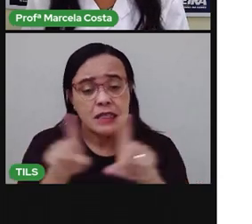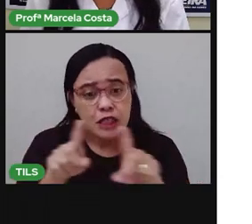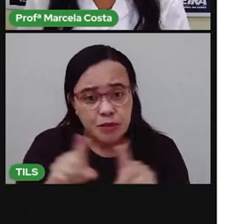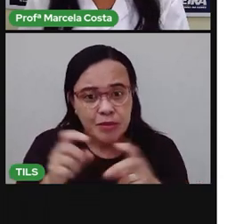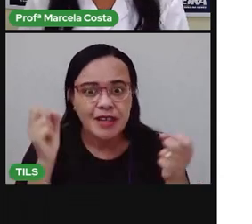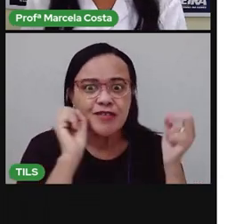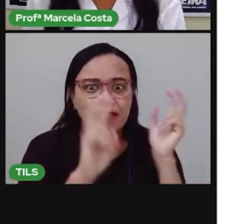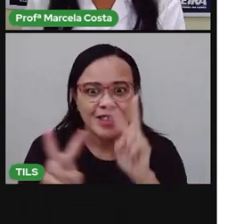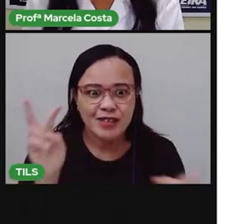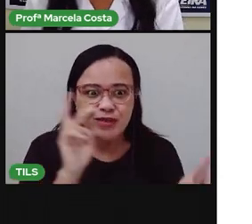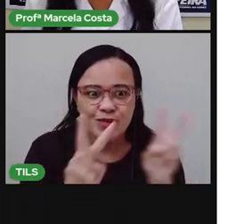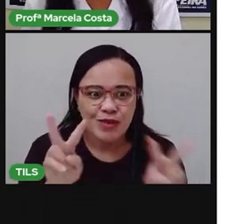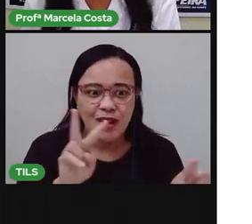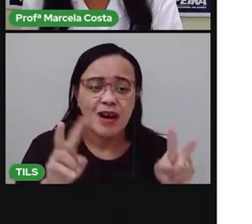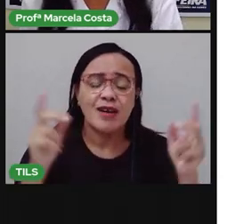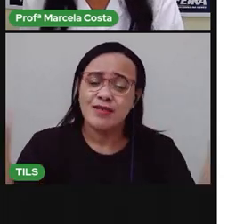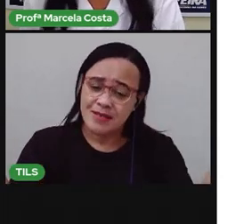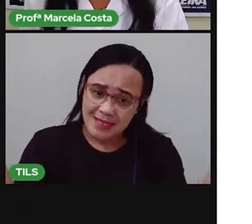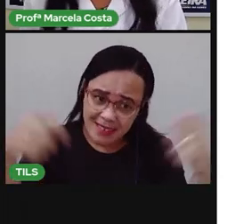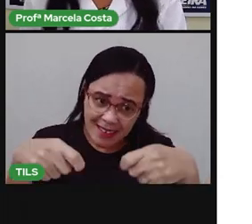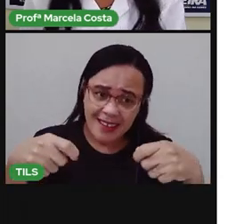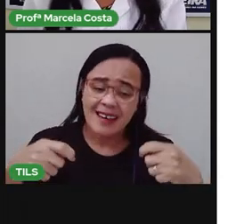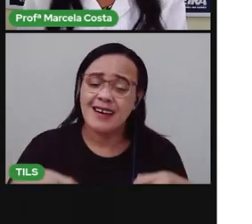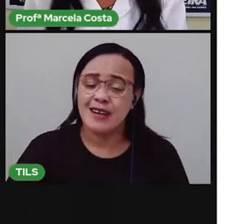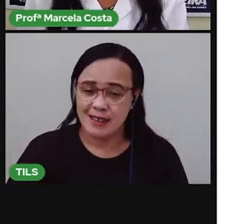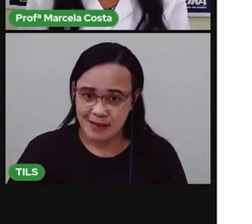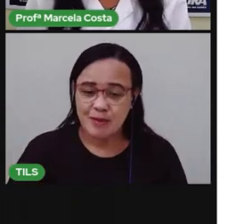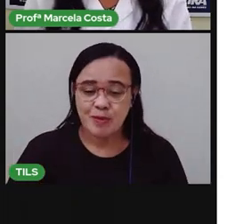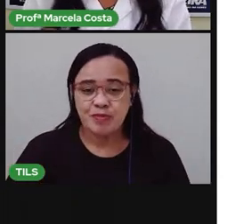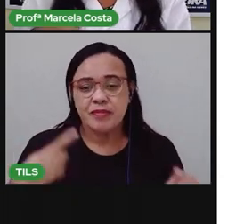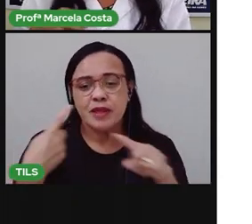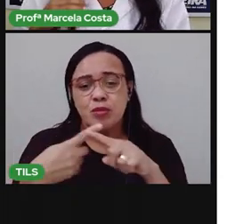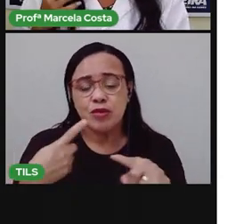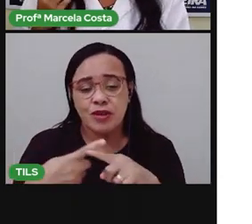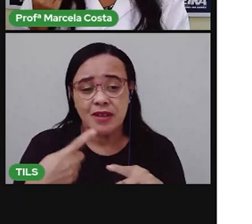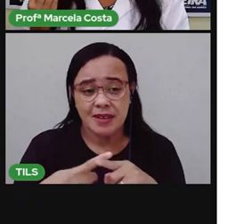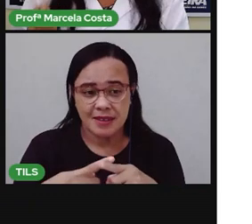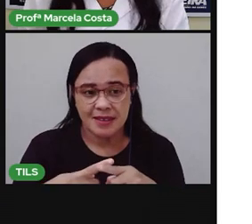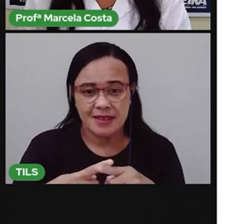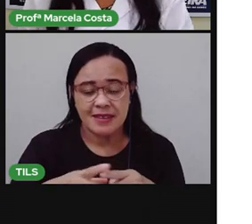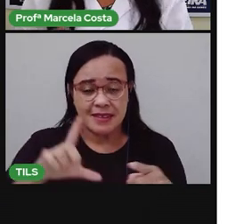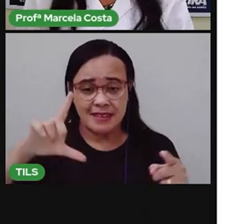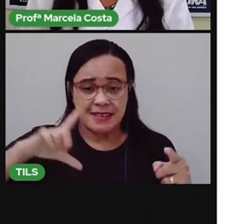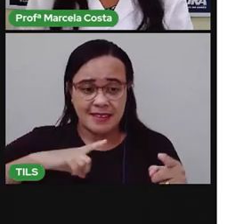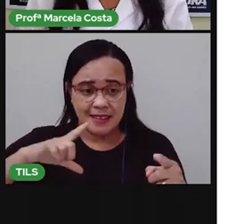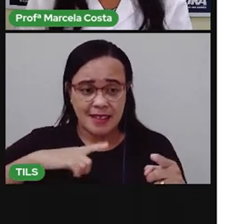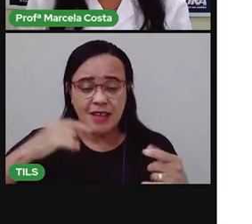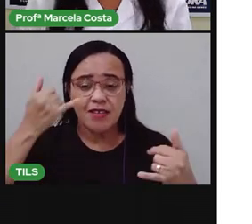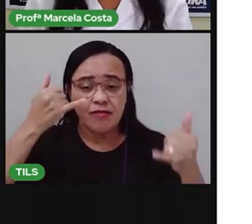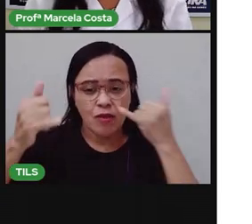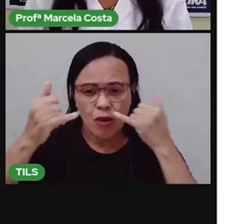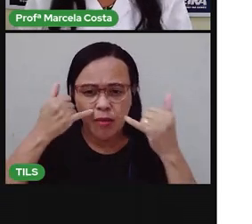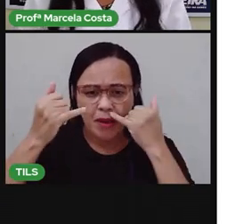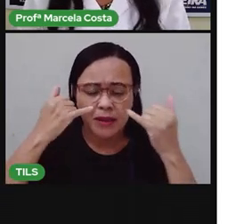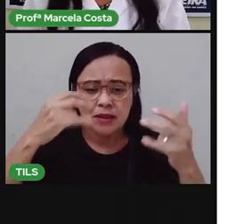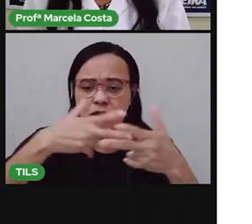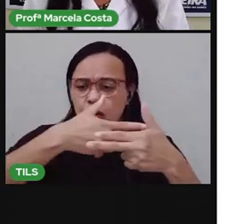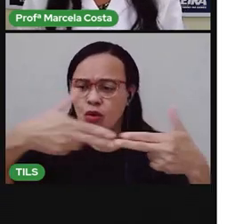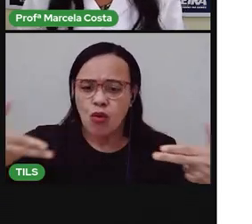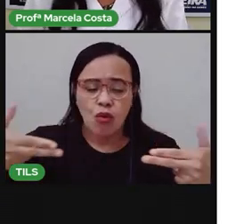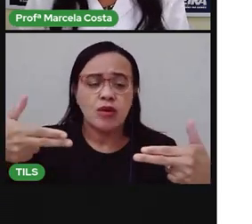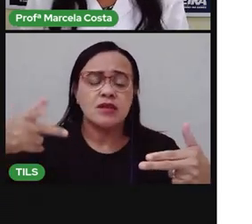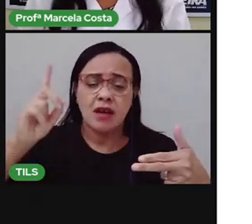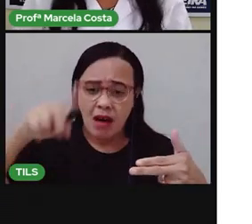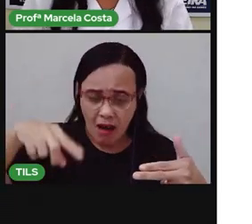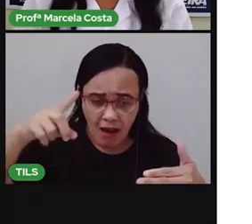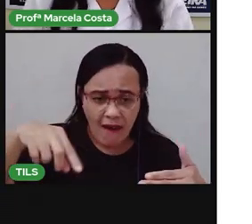dessas formas de comunicação visual. Ele contém informações sobre o produto. Tá?